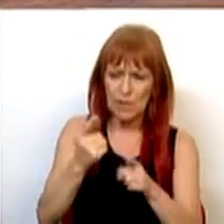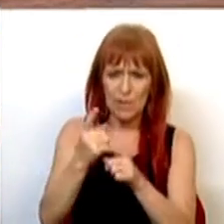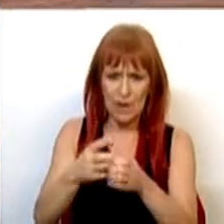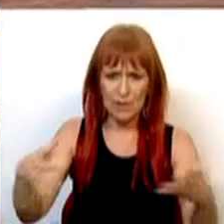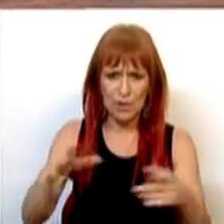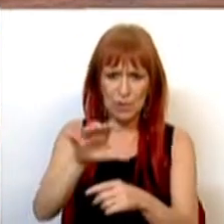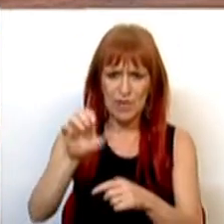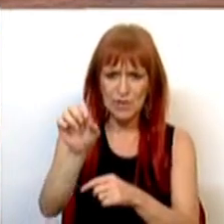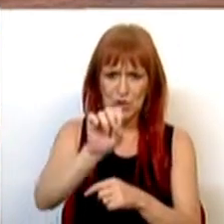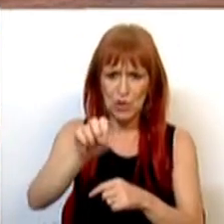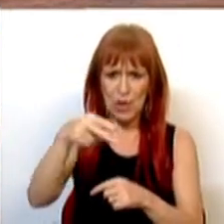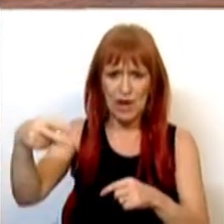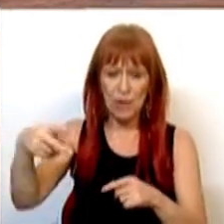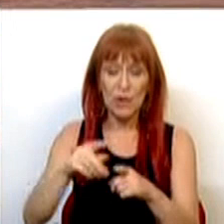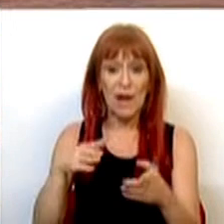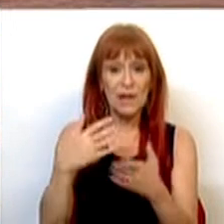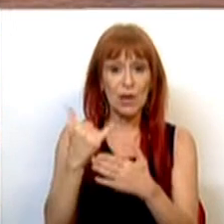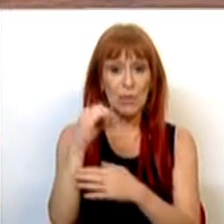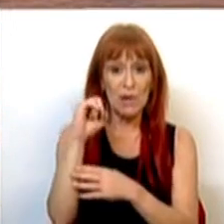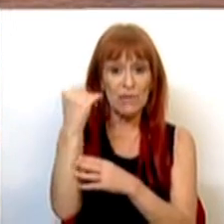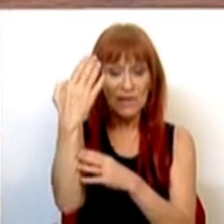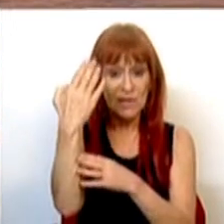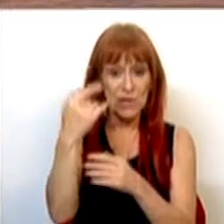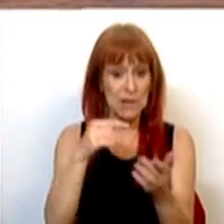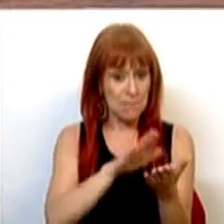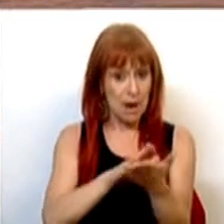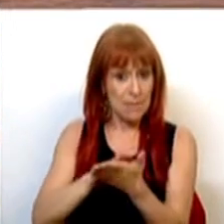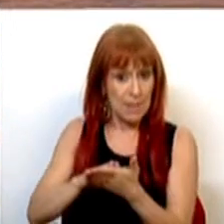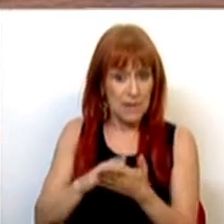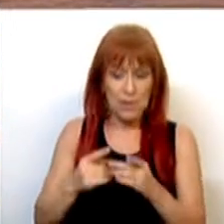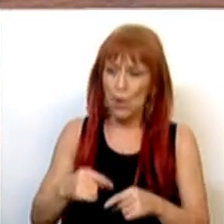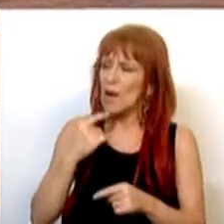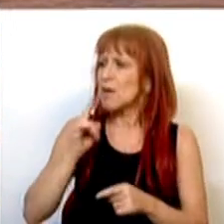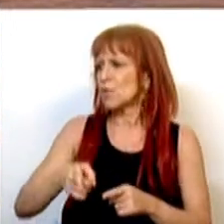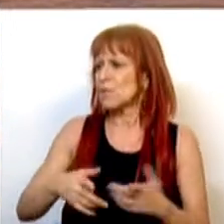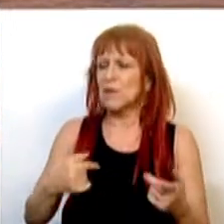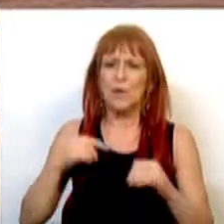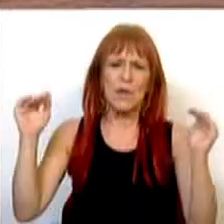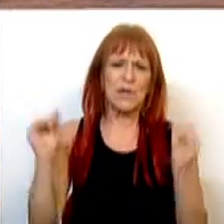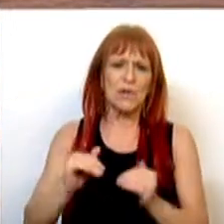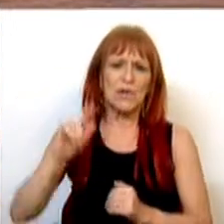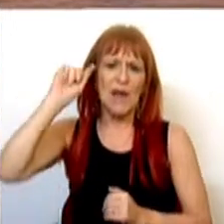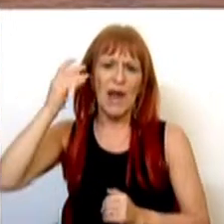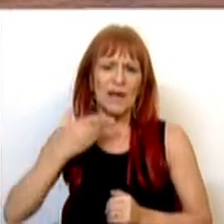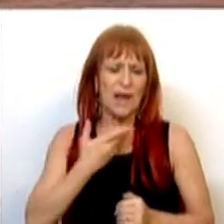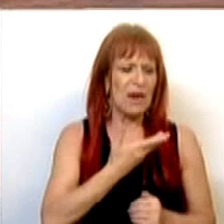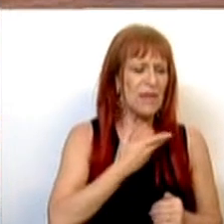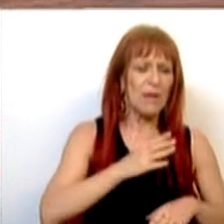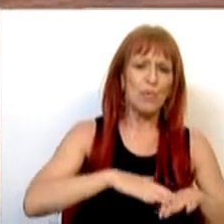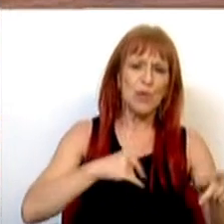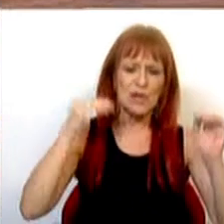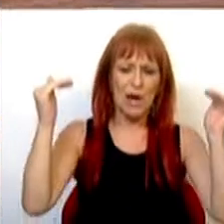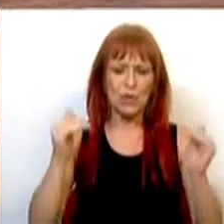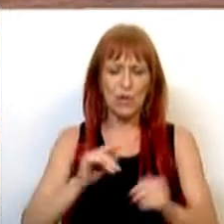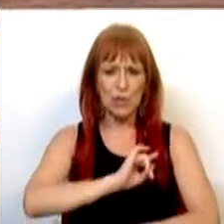os países da zona euro até 2027. Perante esta evidência, passaram a dizer que a redução do déficit e da dívida se iria fazer à custa